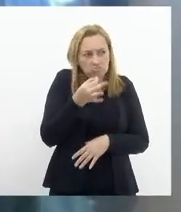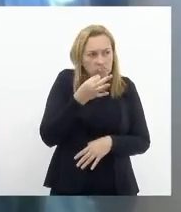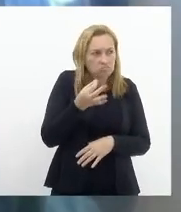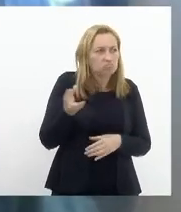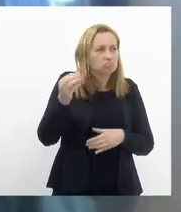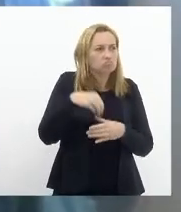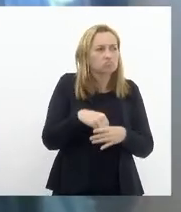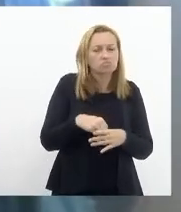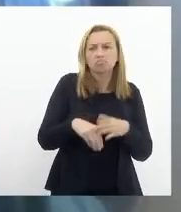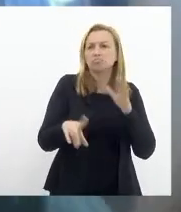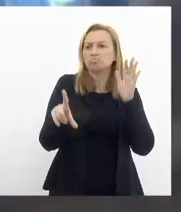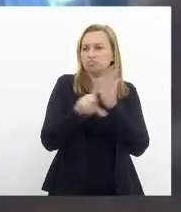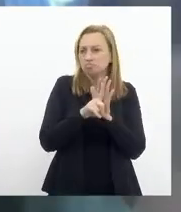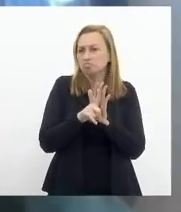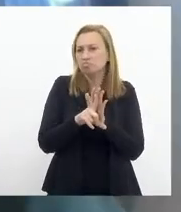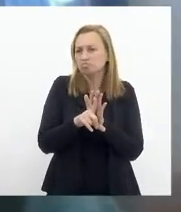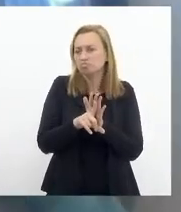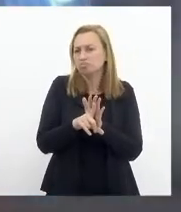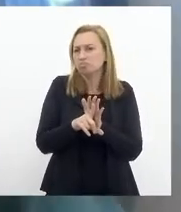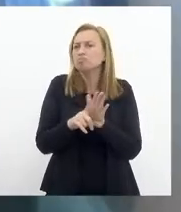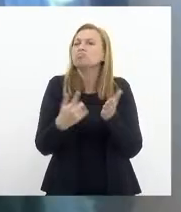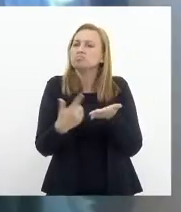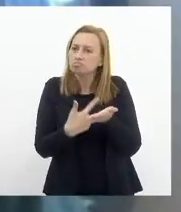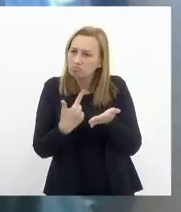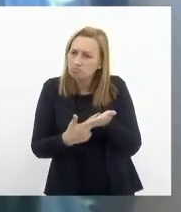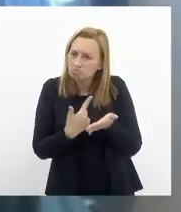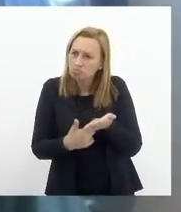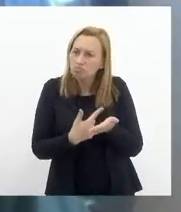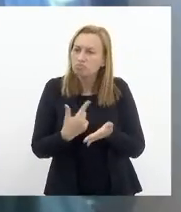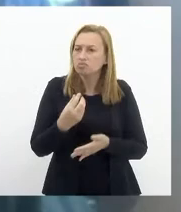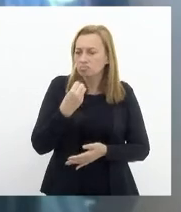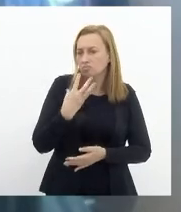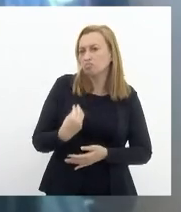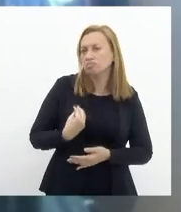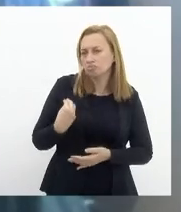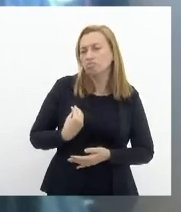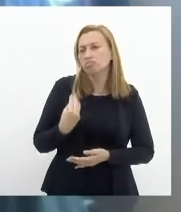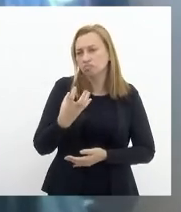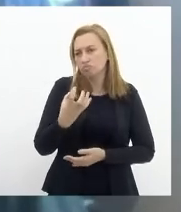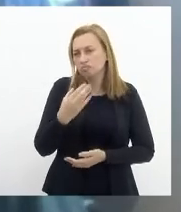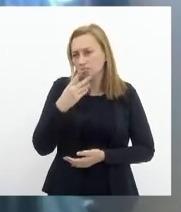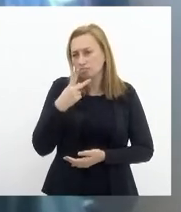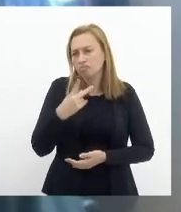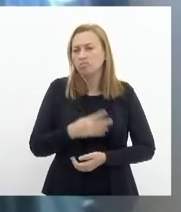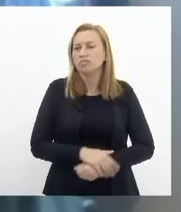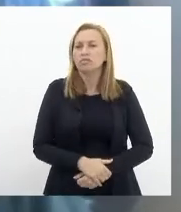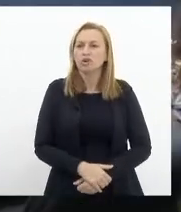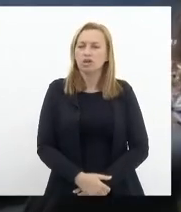diz a lei do que dizem os livros do que diz a boa convivência era essa a observação